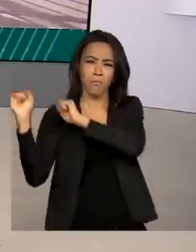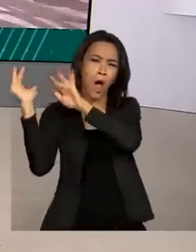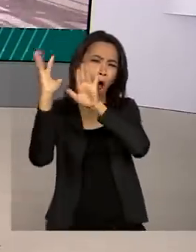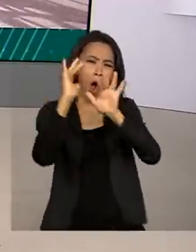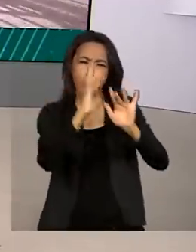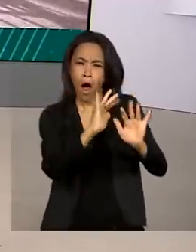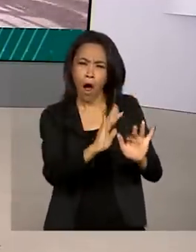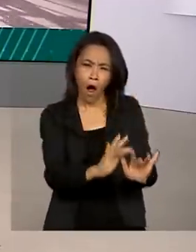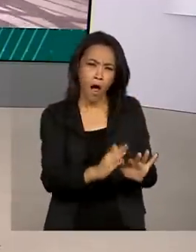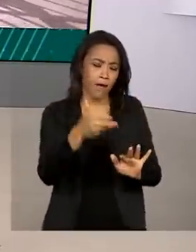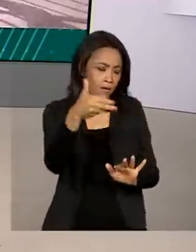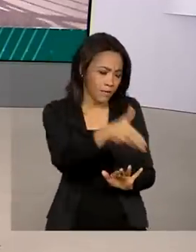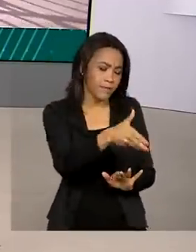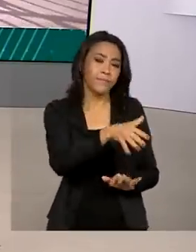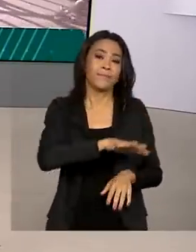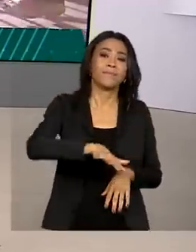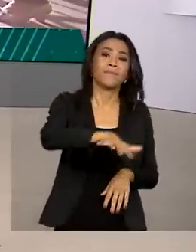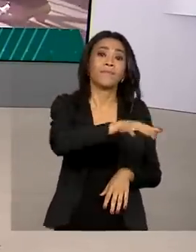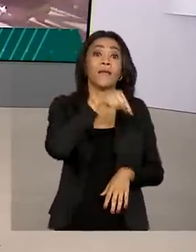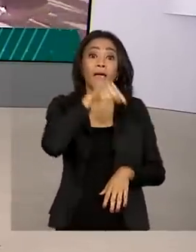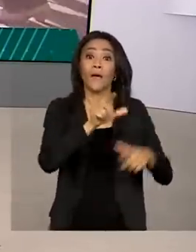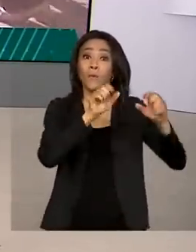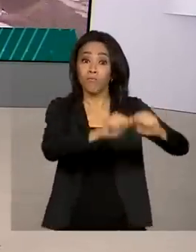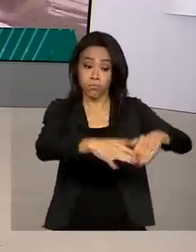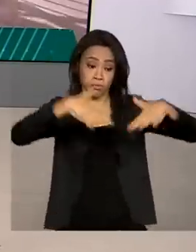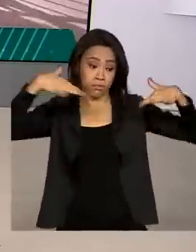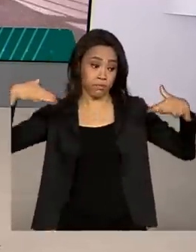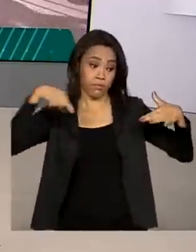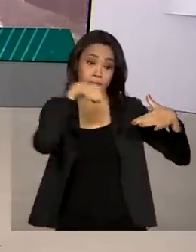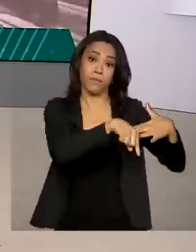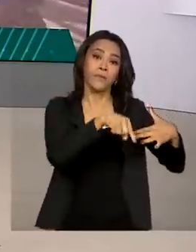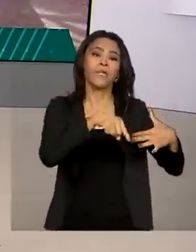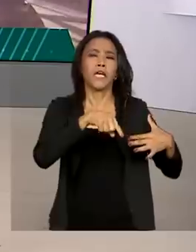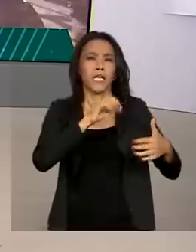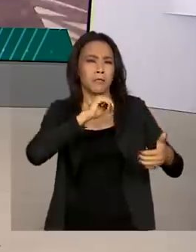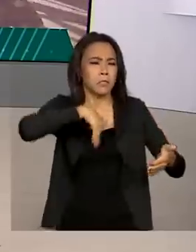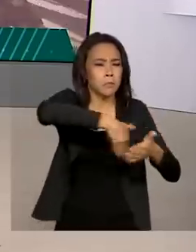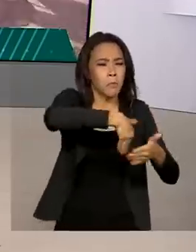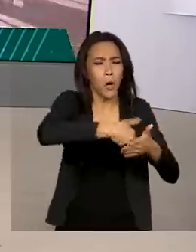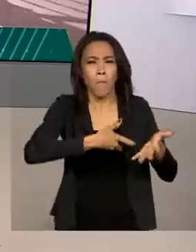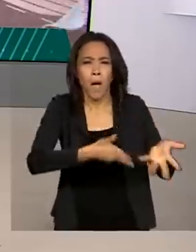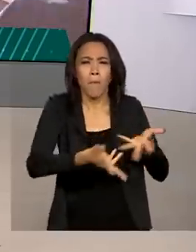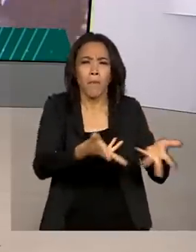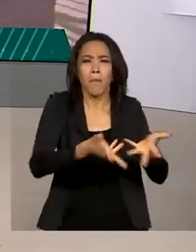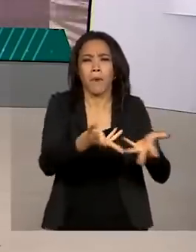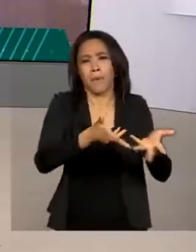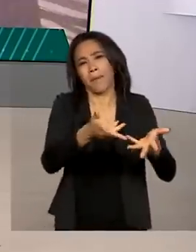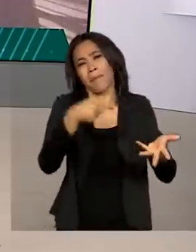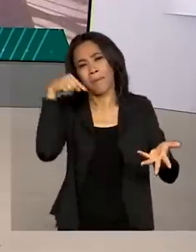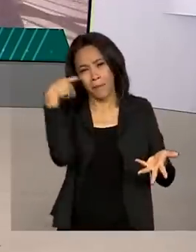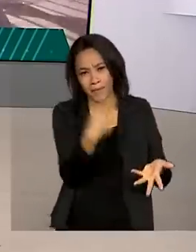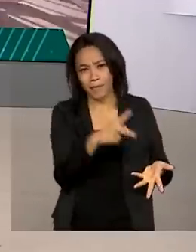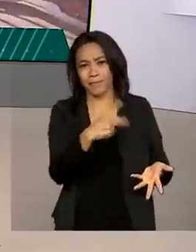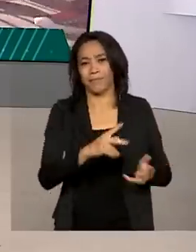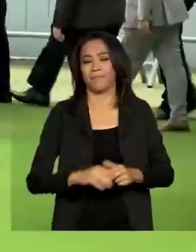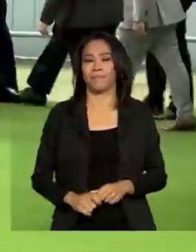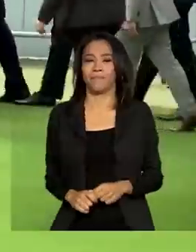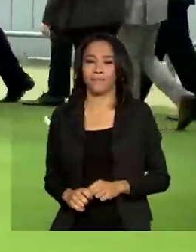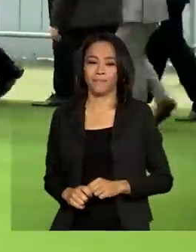do futebol na Vila Belmiro. Estádio onde Pelé liderou com jogadas geniais, o Santos Futebol Clube.